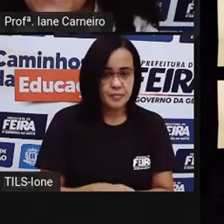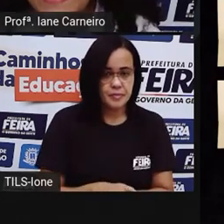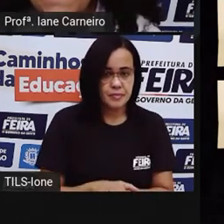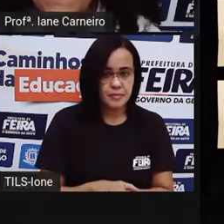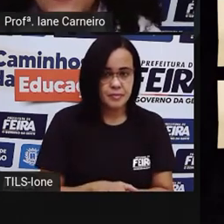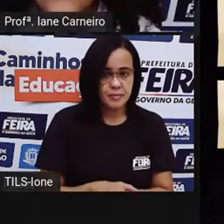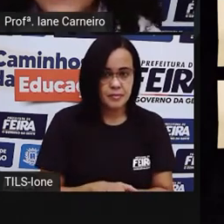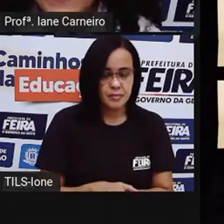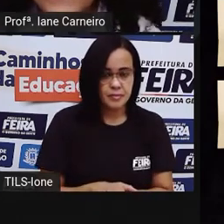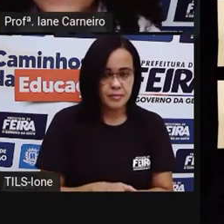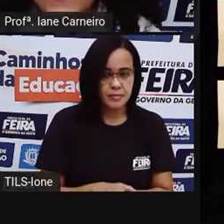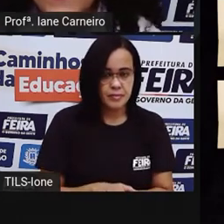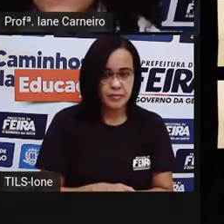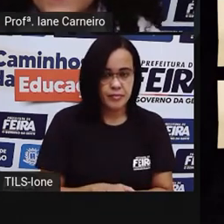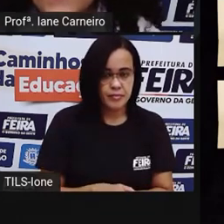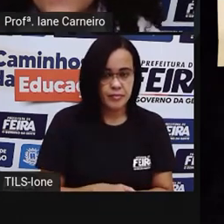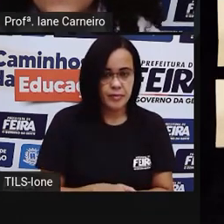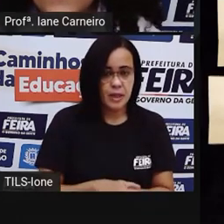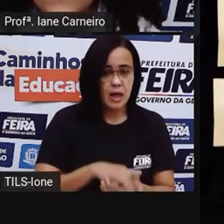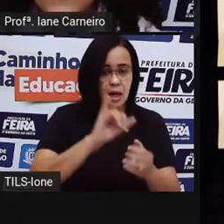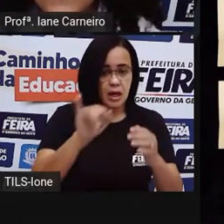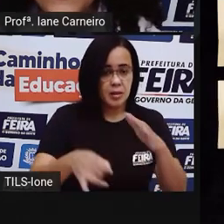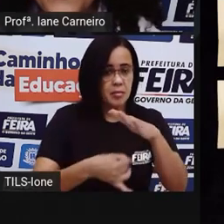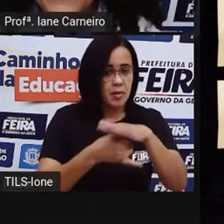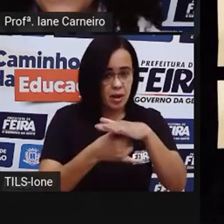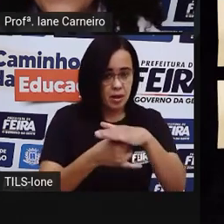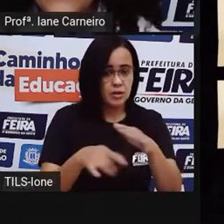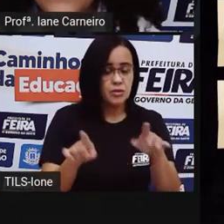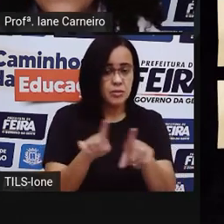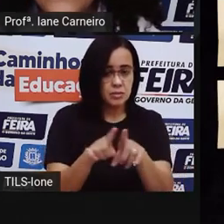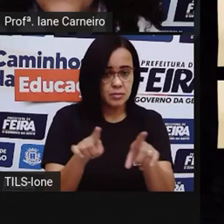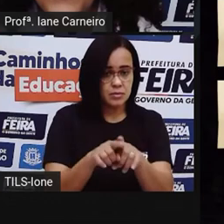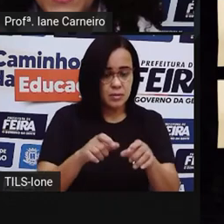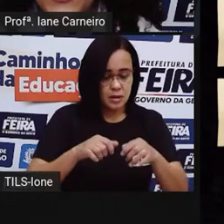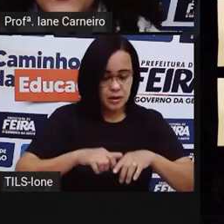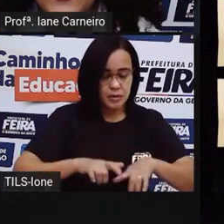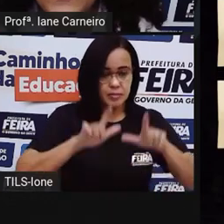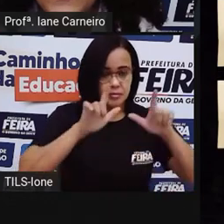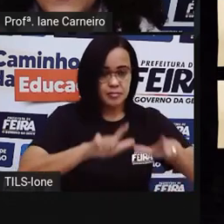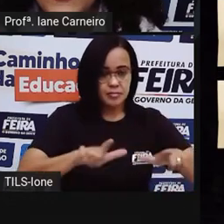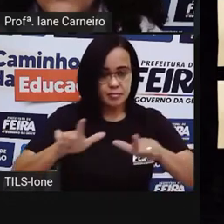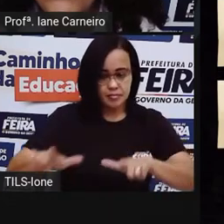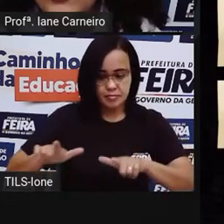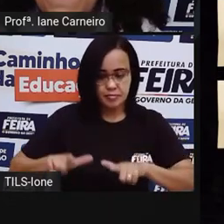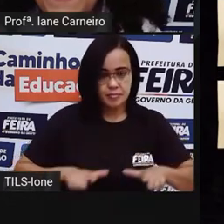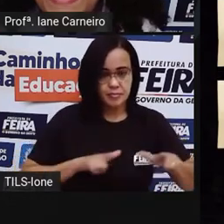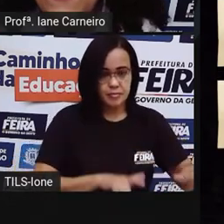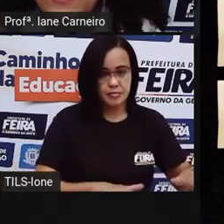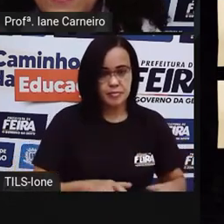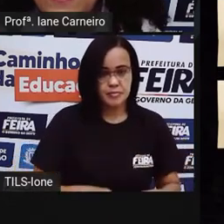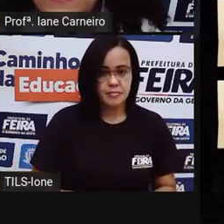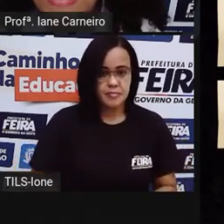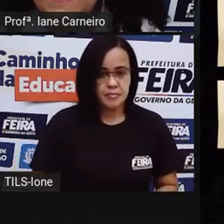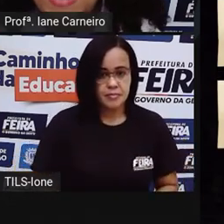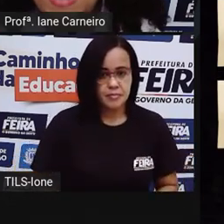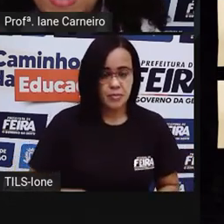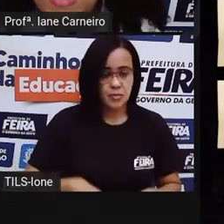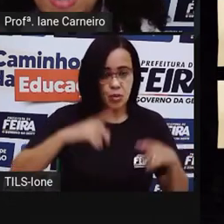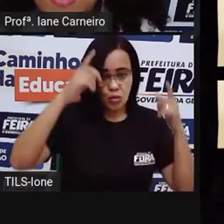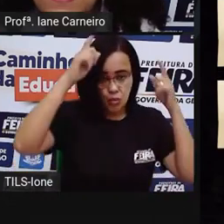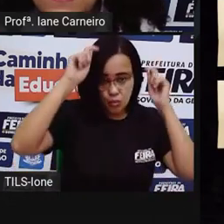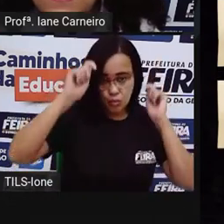viu. O piso está embaixo, né? Das crianças. Aqui o piso de verde. O chapéu, ó, da